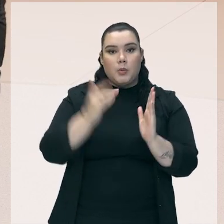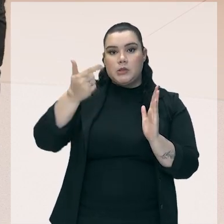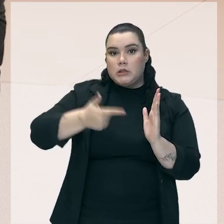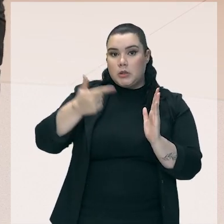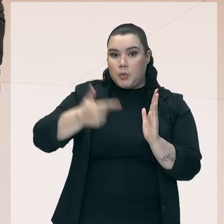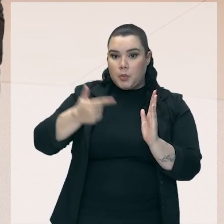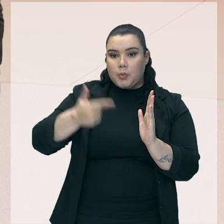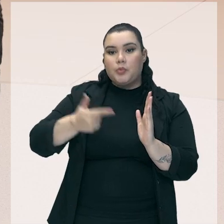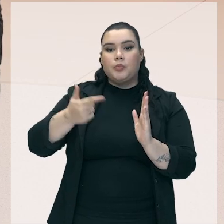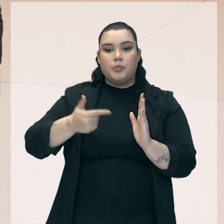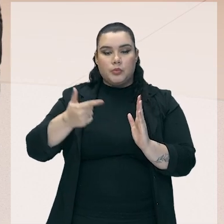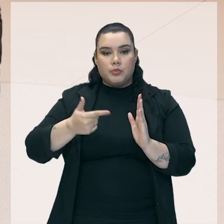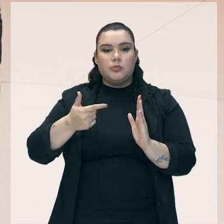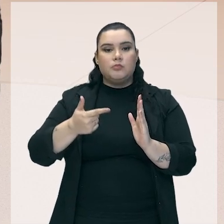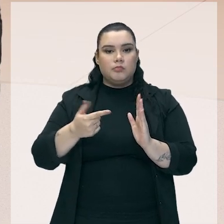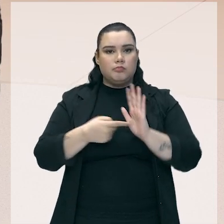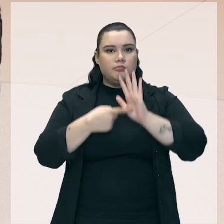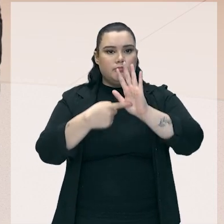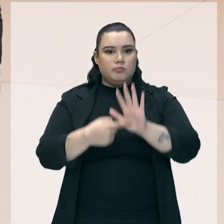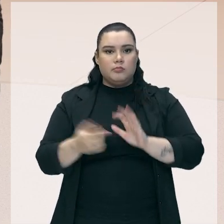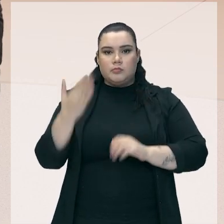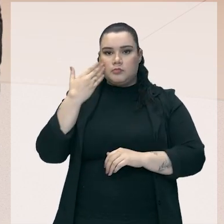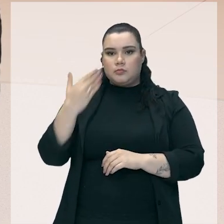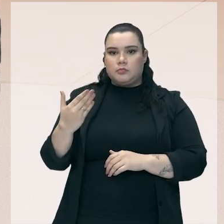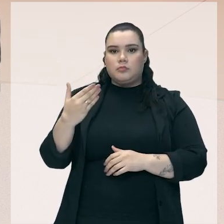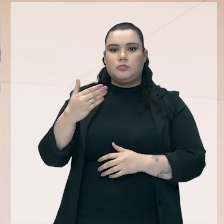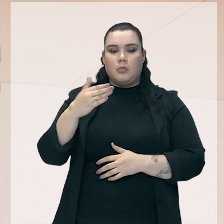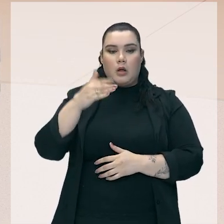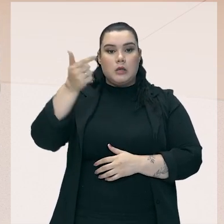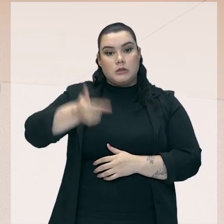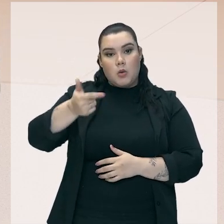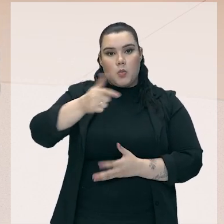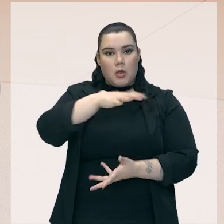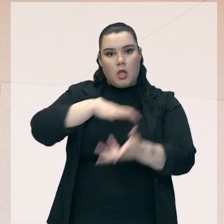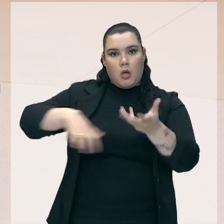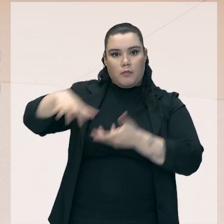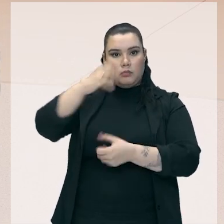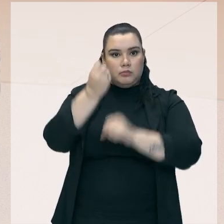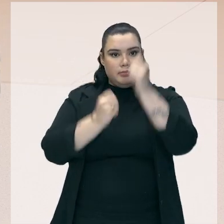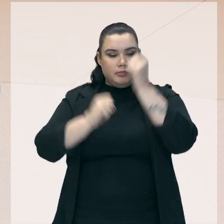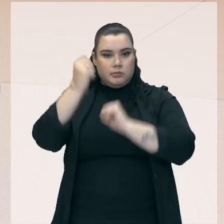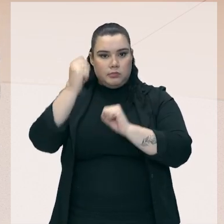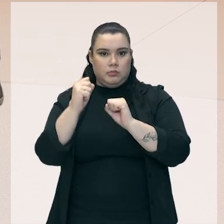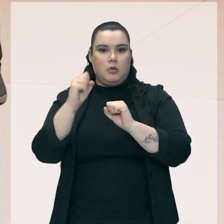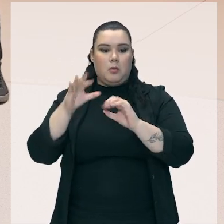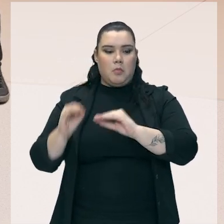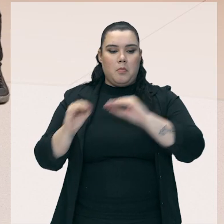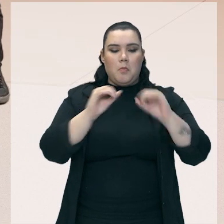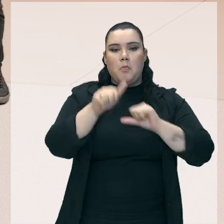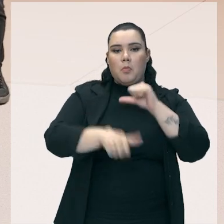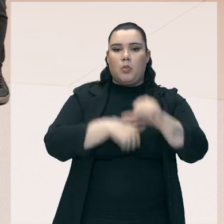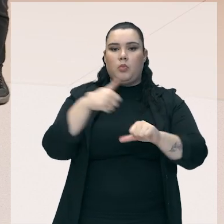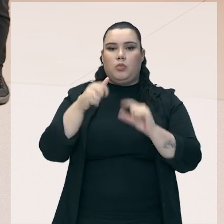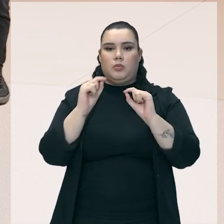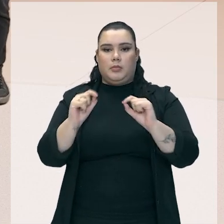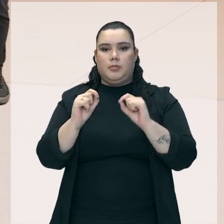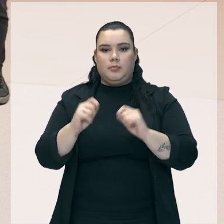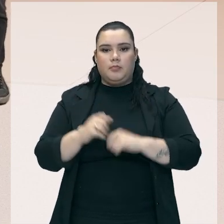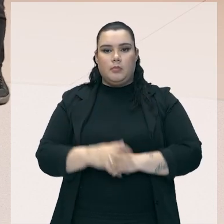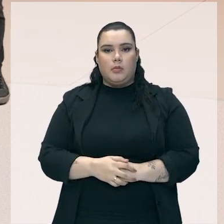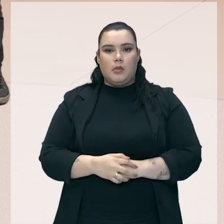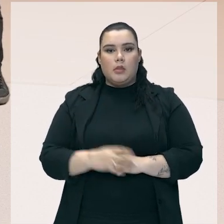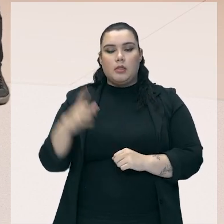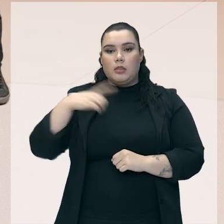aqui nessa ícone aí do meio, que representa a segunda revolução industrial, a forma de trabalhar já muda um pouco, porque já surge